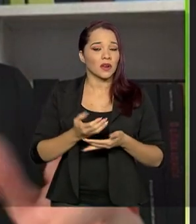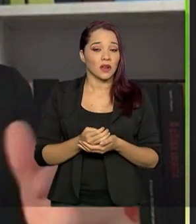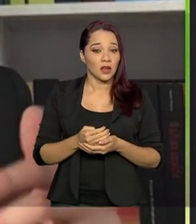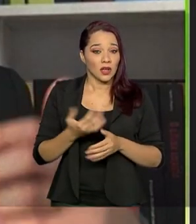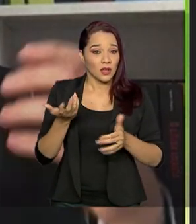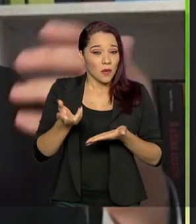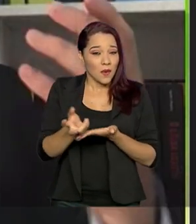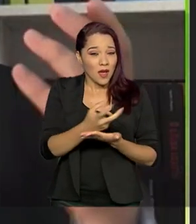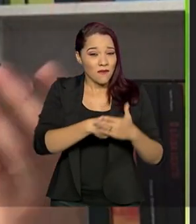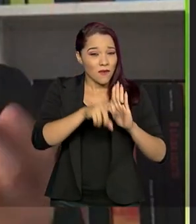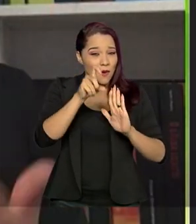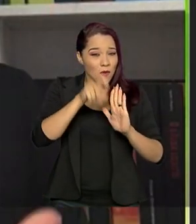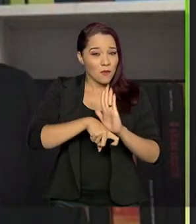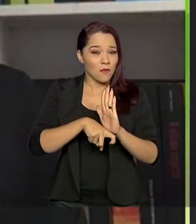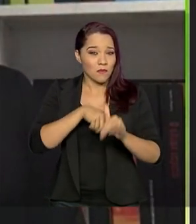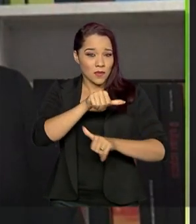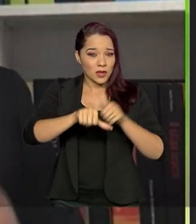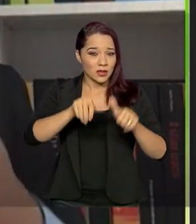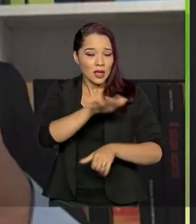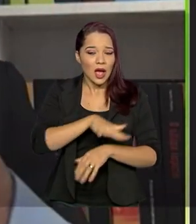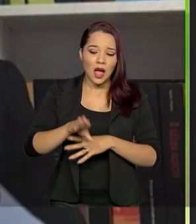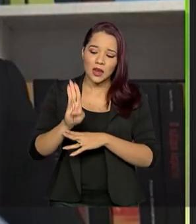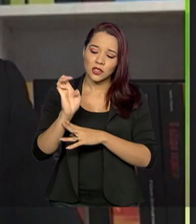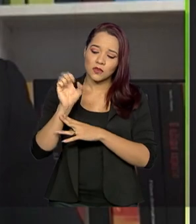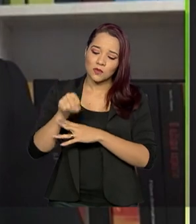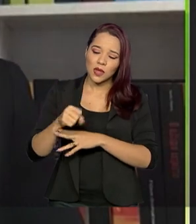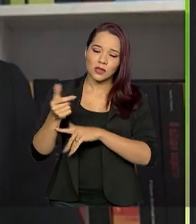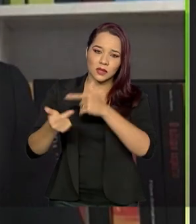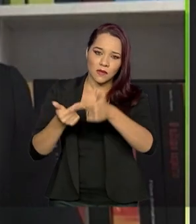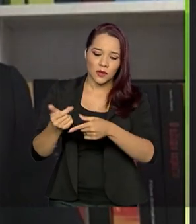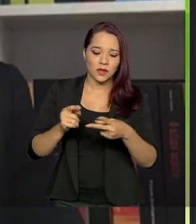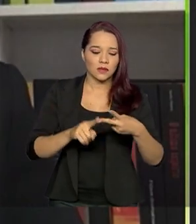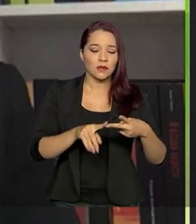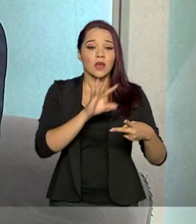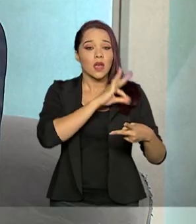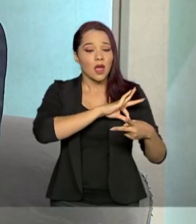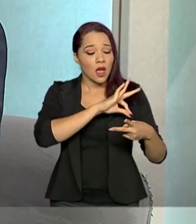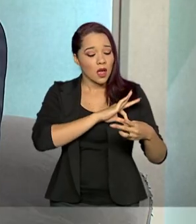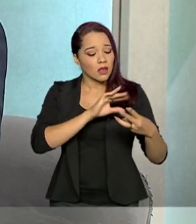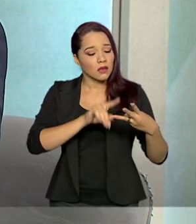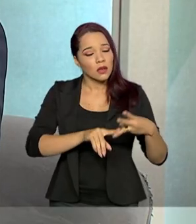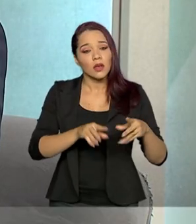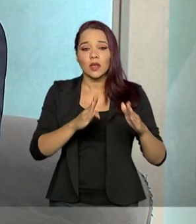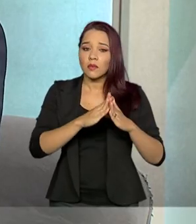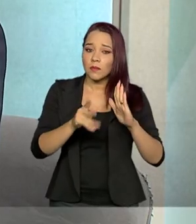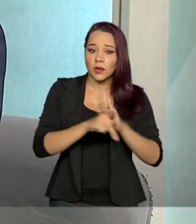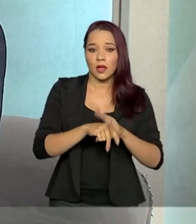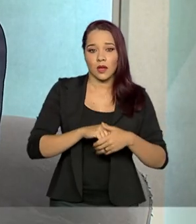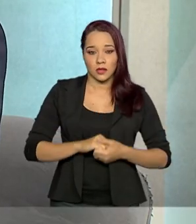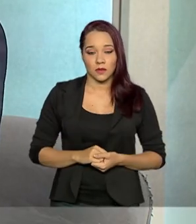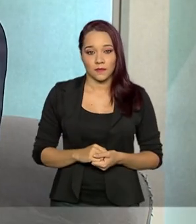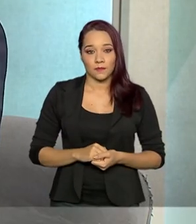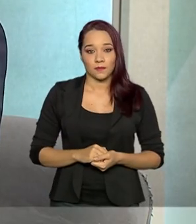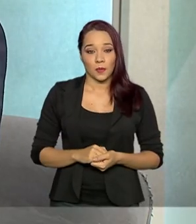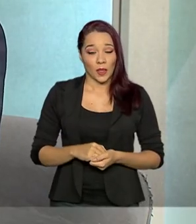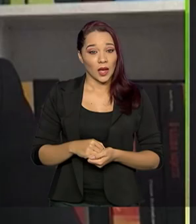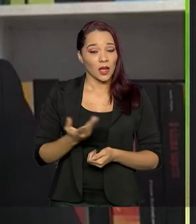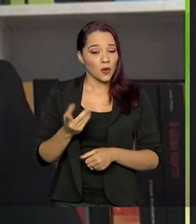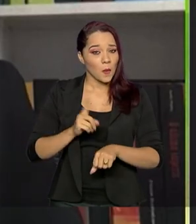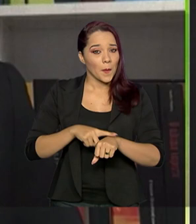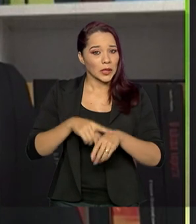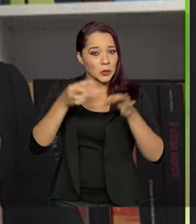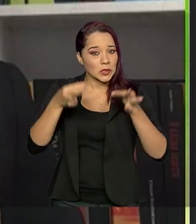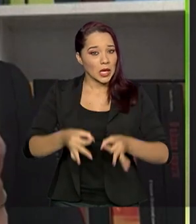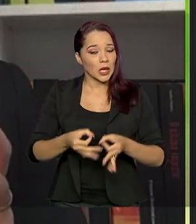ampla no aspecto de bens e serviços, no aspecto da renda e no aspecto da propriedade. E no momento propício para